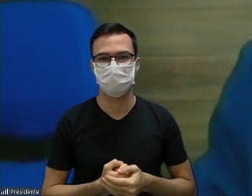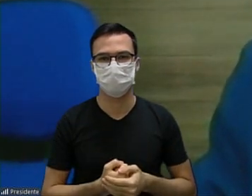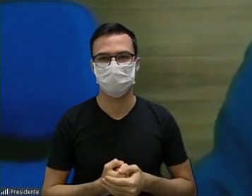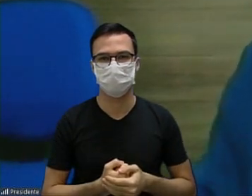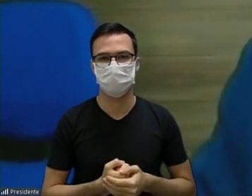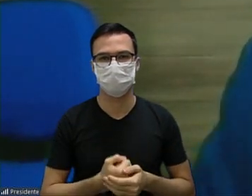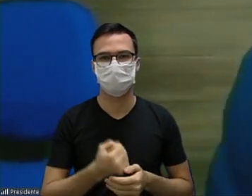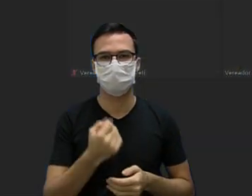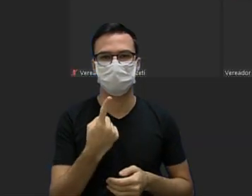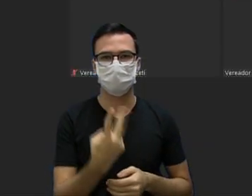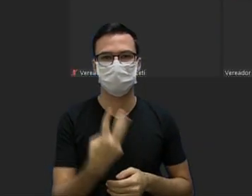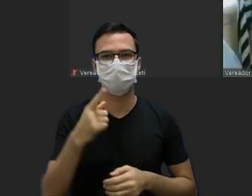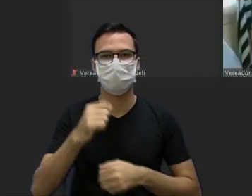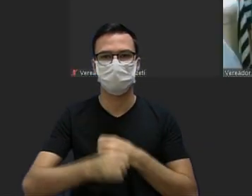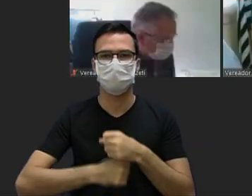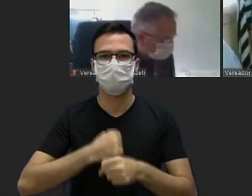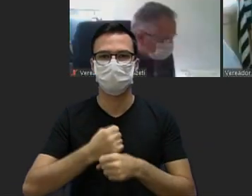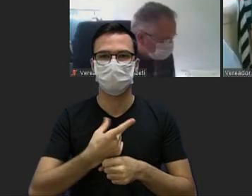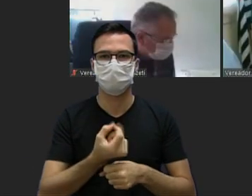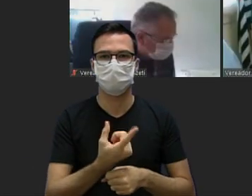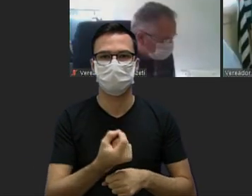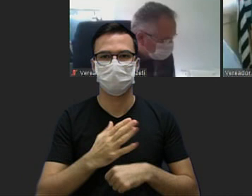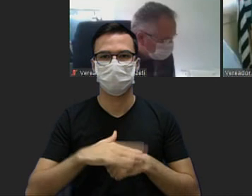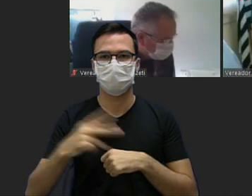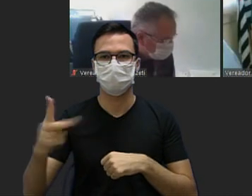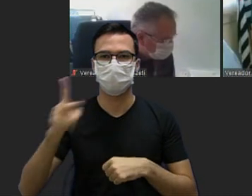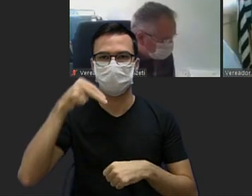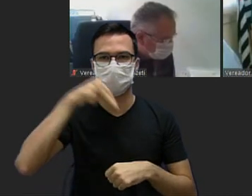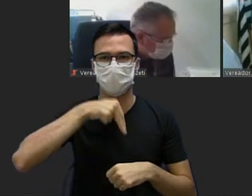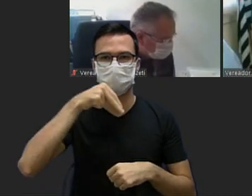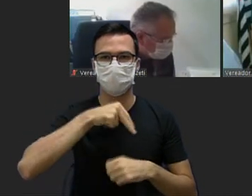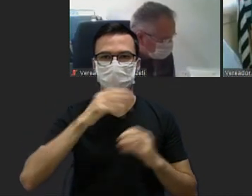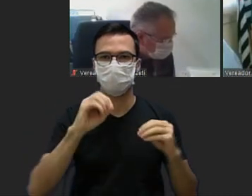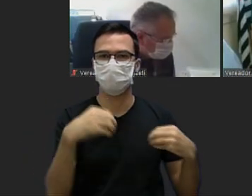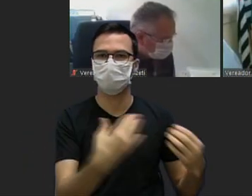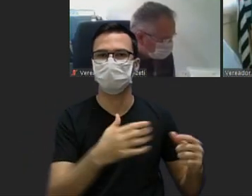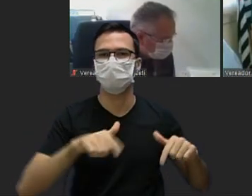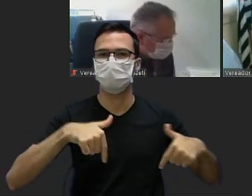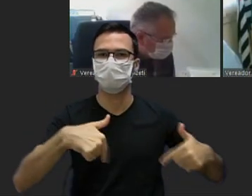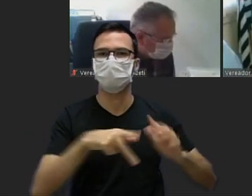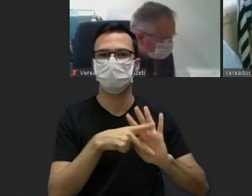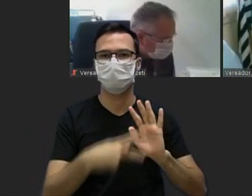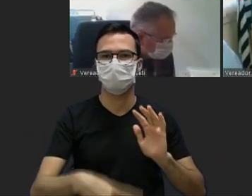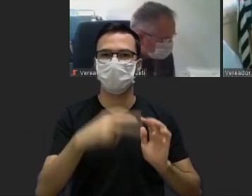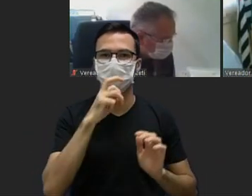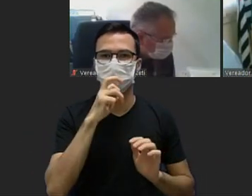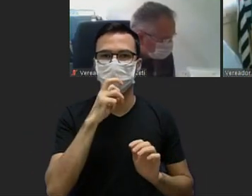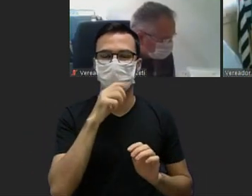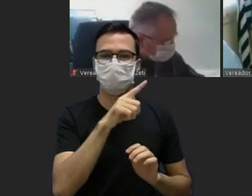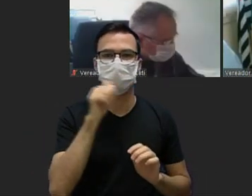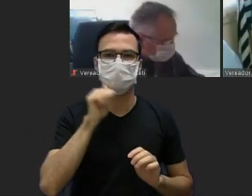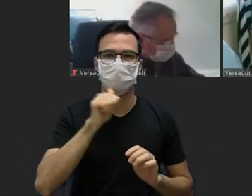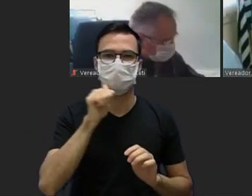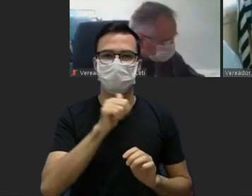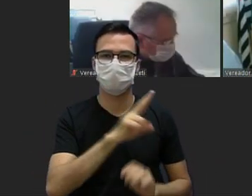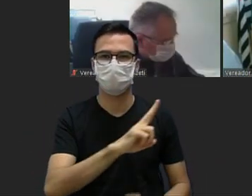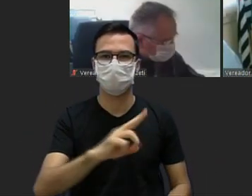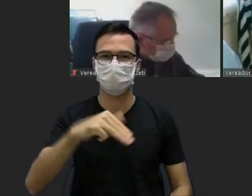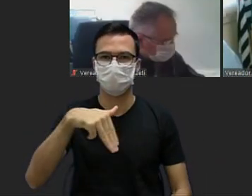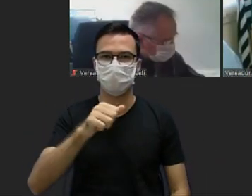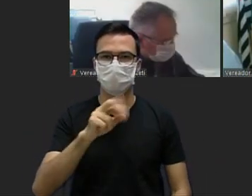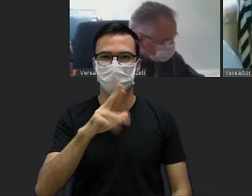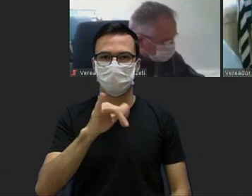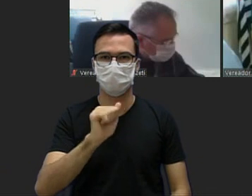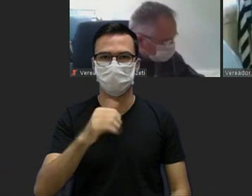número 13 2020 do vereador Anselmo Rolim Neto concede título de cidadã Sorocabana ele trouxe uma senhora Maria